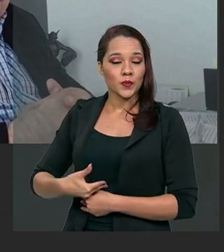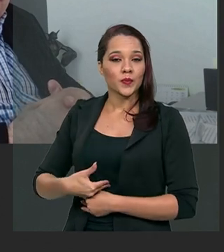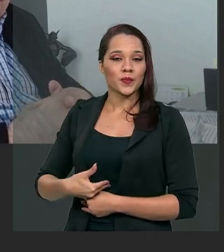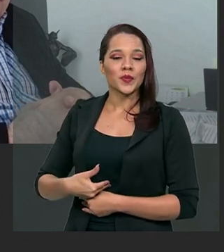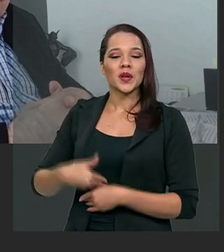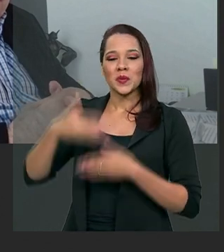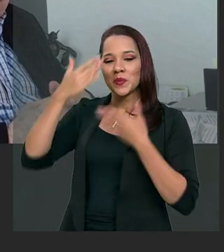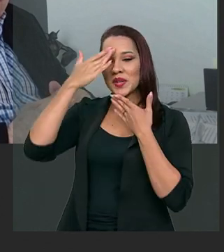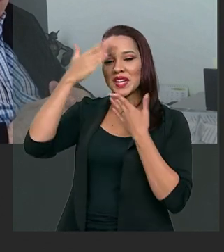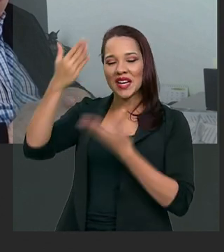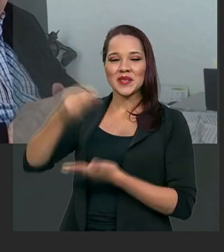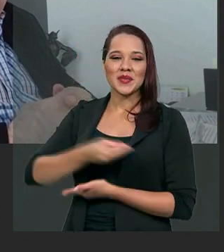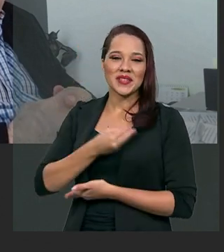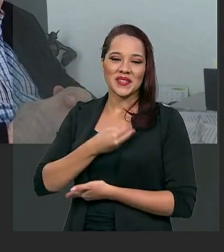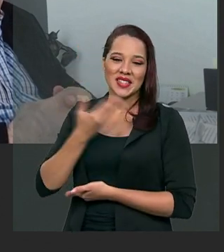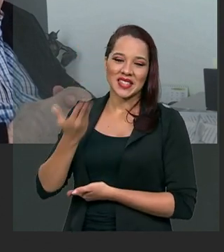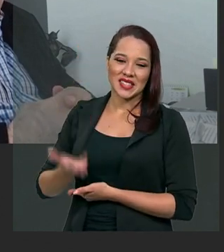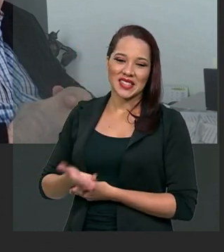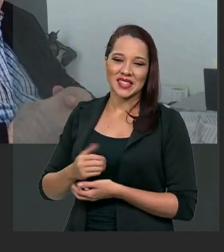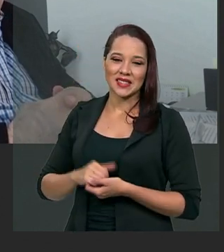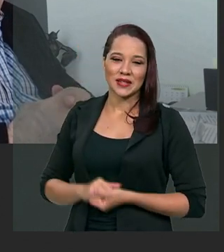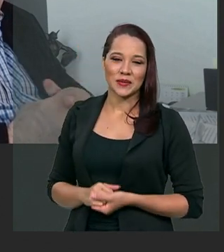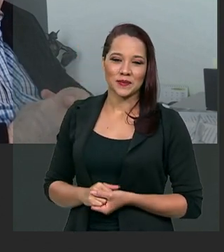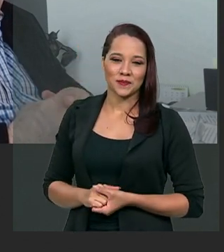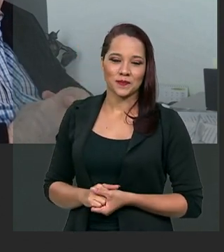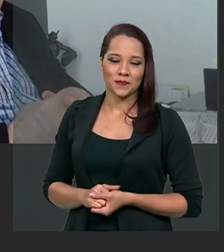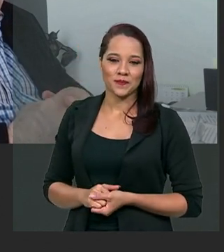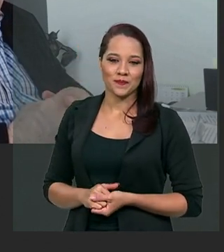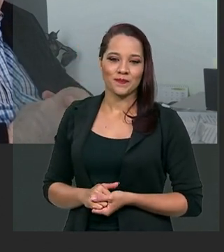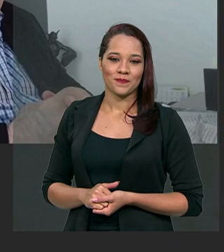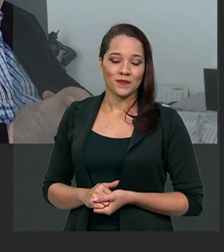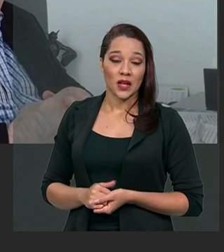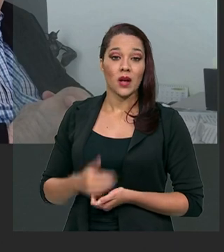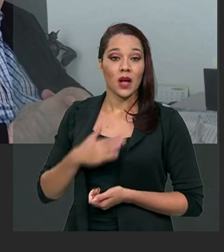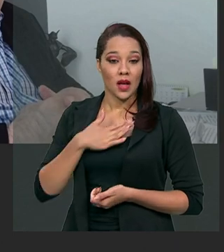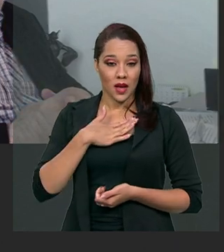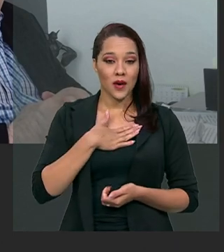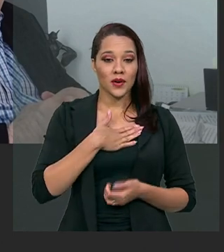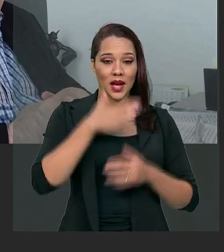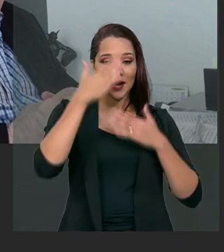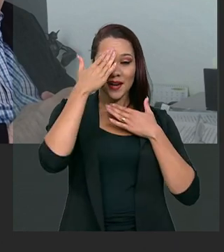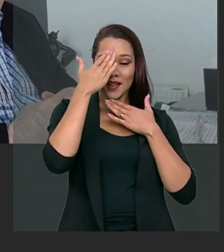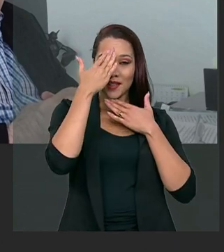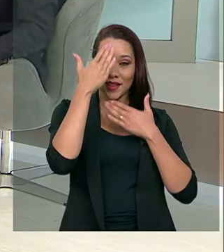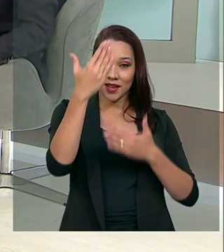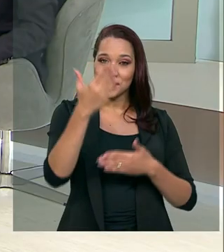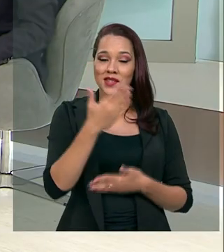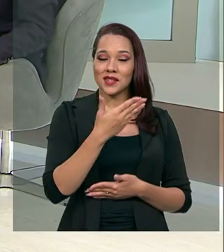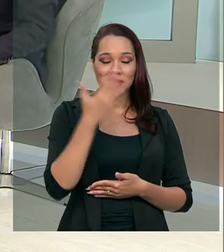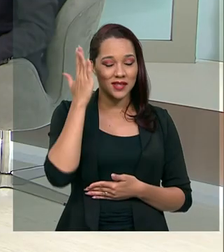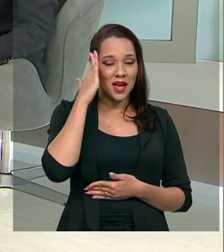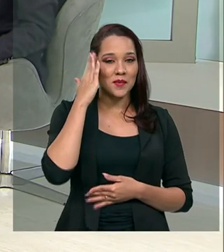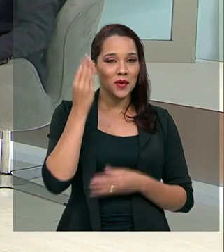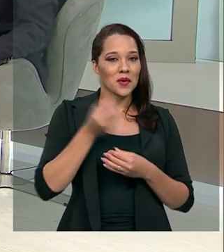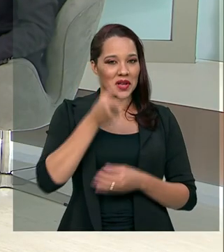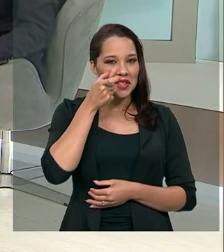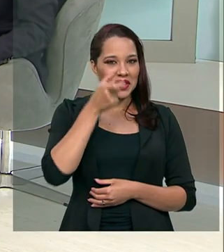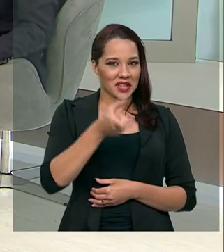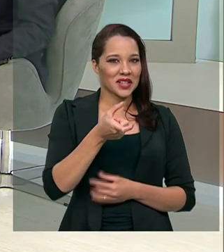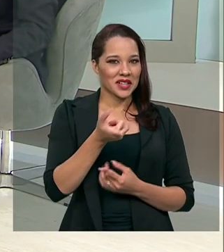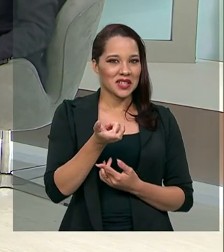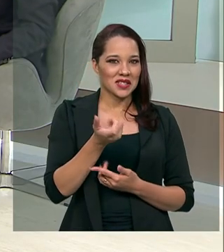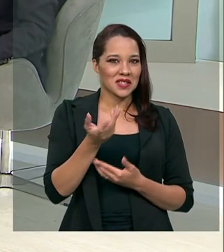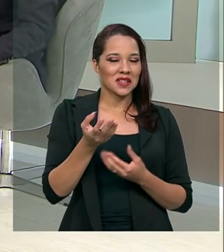Muito obrigado pela participação, Radassa. Eu que agradeço. A gente está aqui com a intenção de realmente